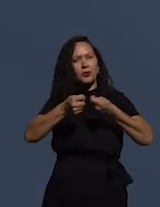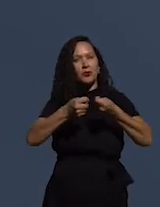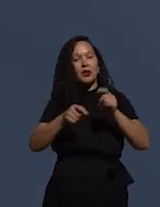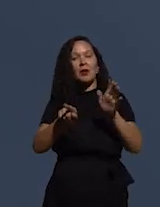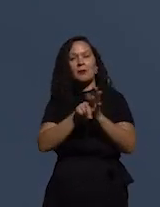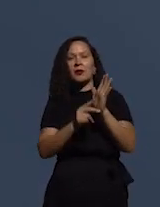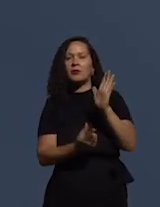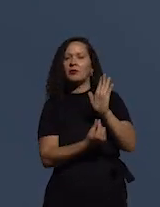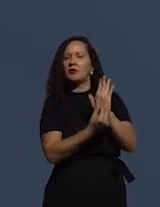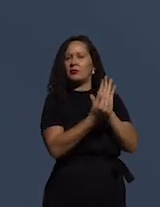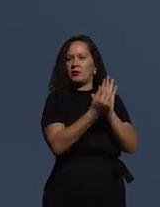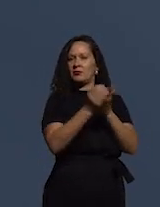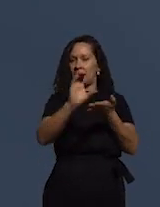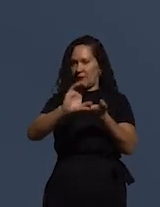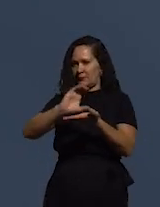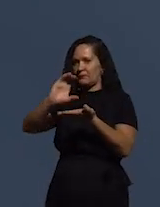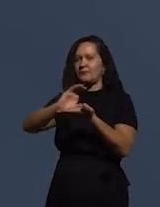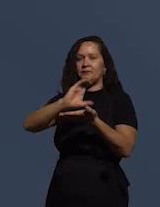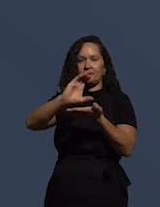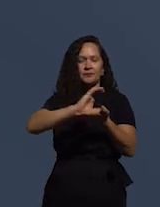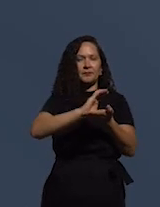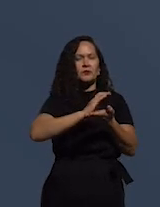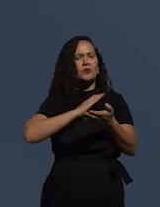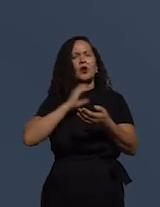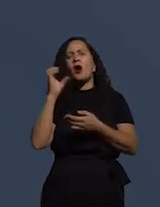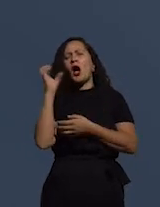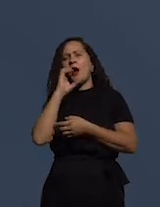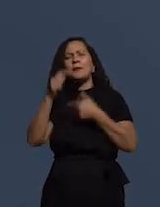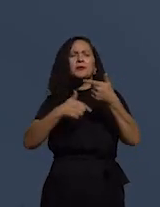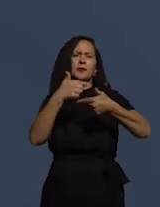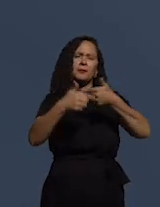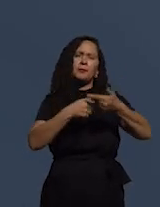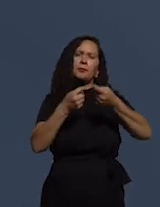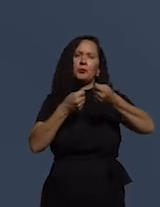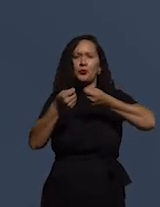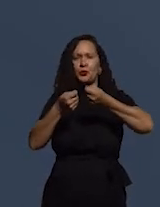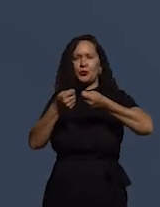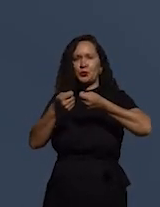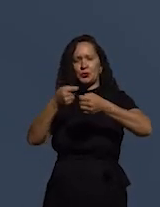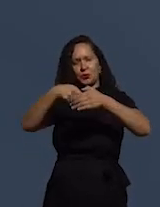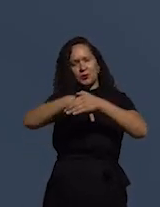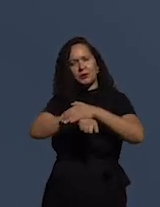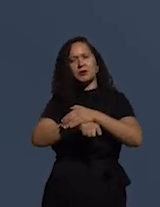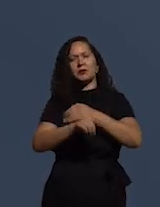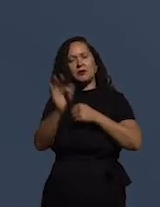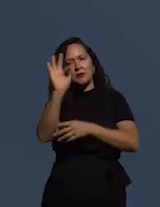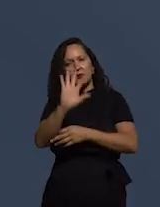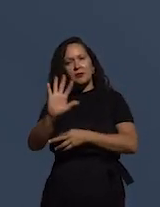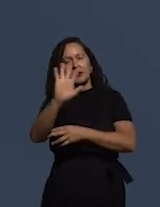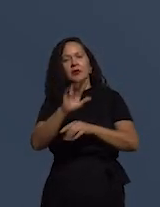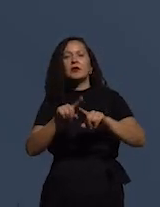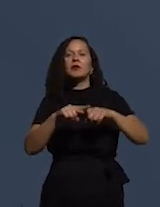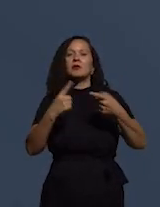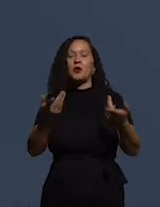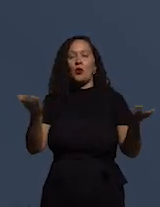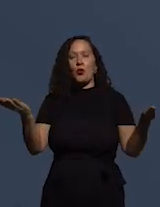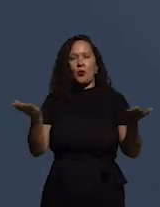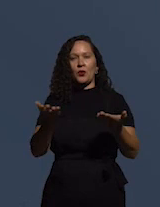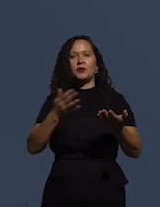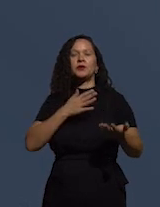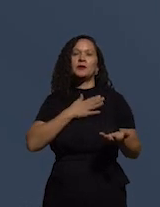tive uma passagem breve pelo controle interno federal, mas eu, hoje,